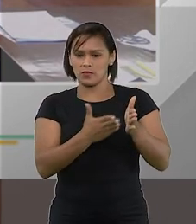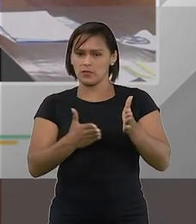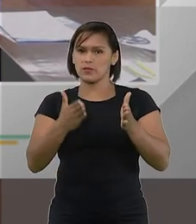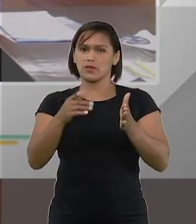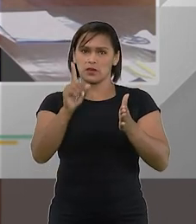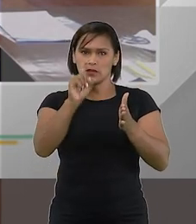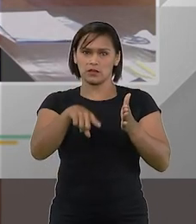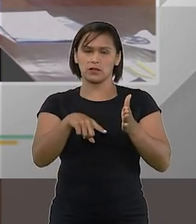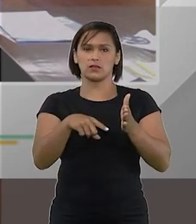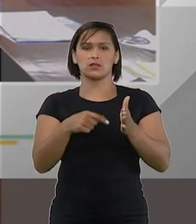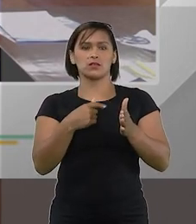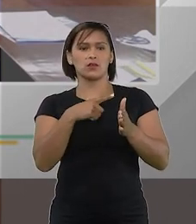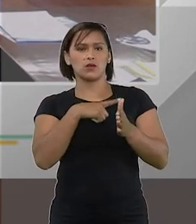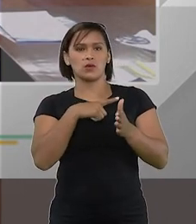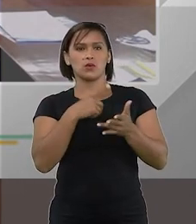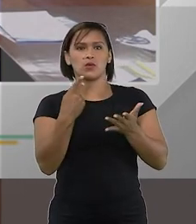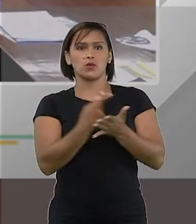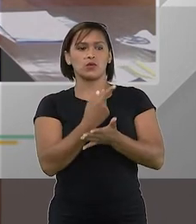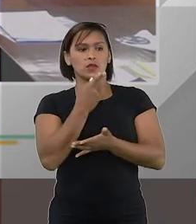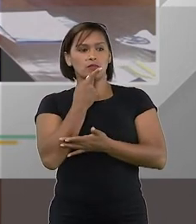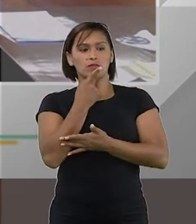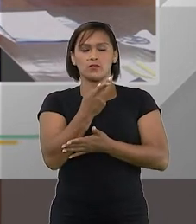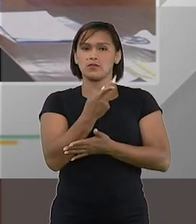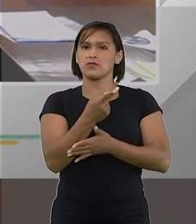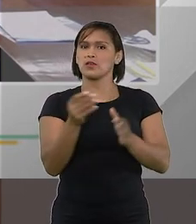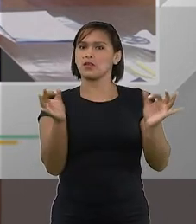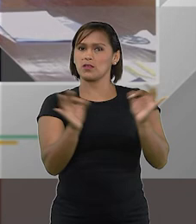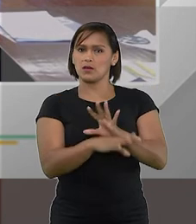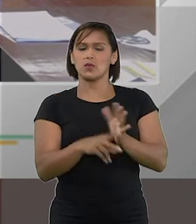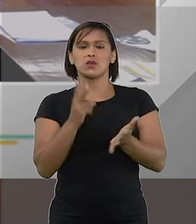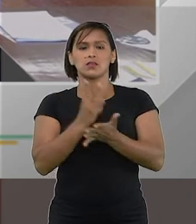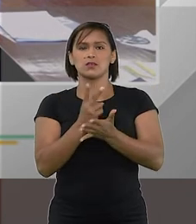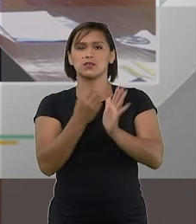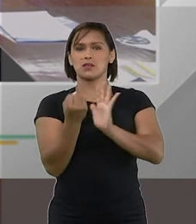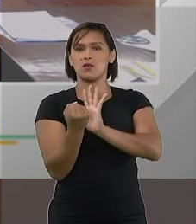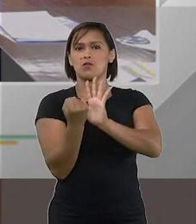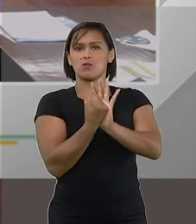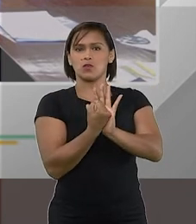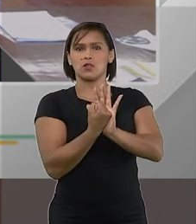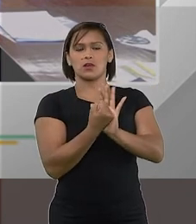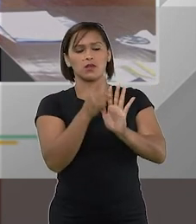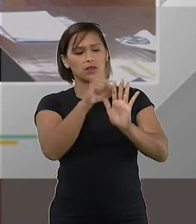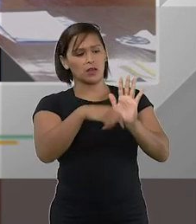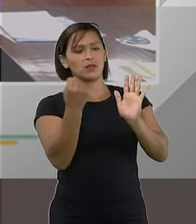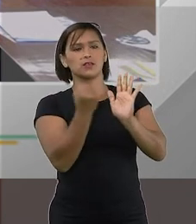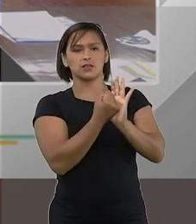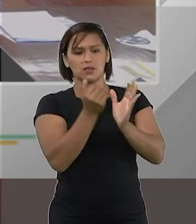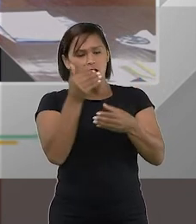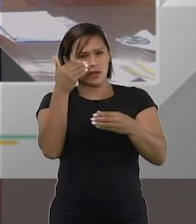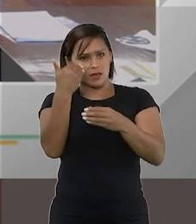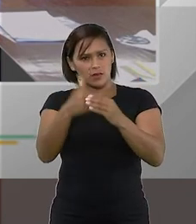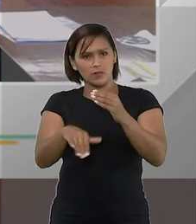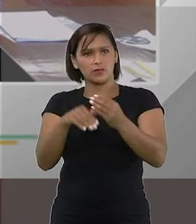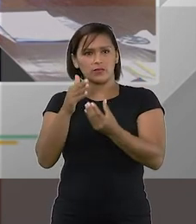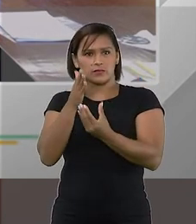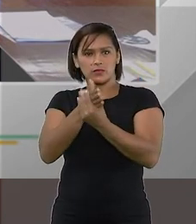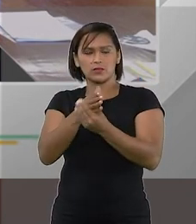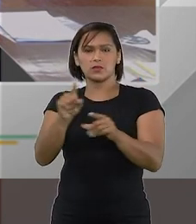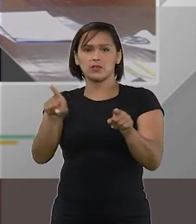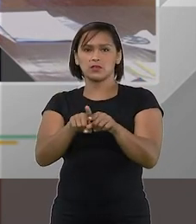regiáticos então o que foi dito está dito e assim será homologado e foi homologado e assim caminhará